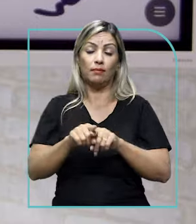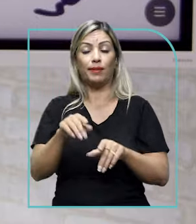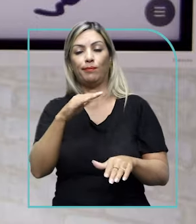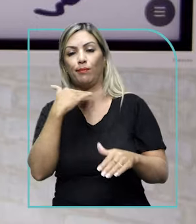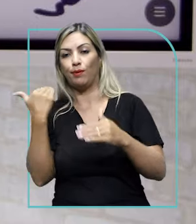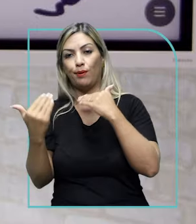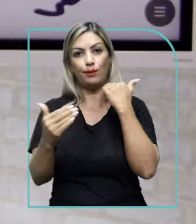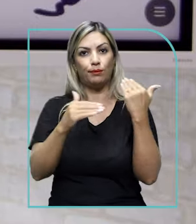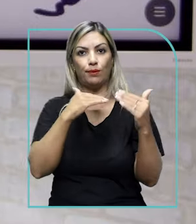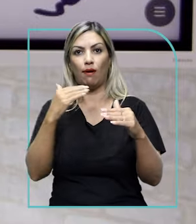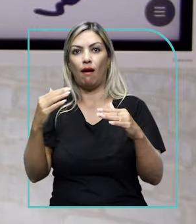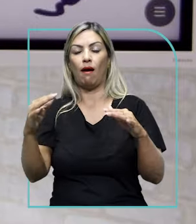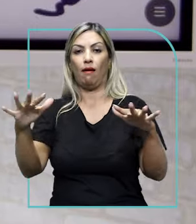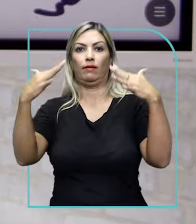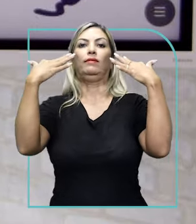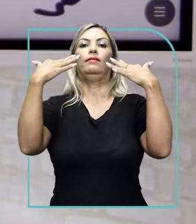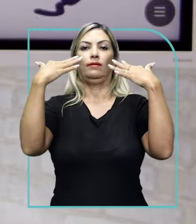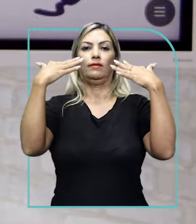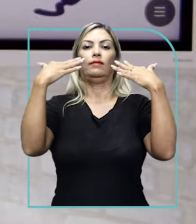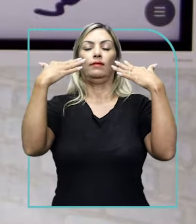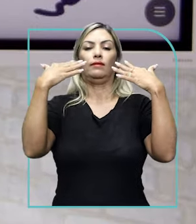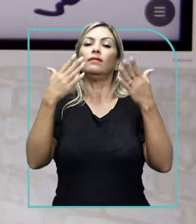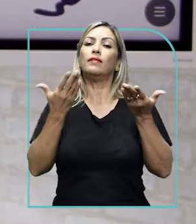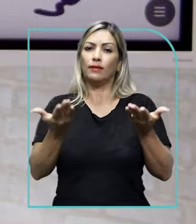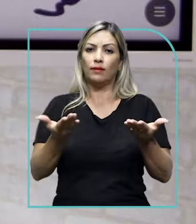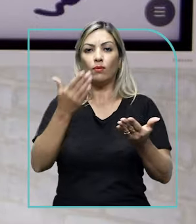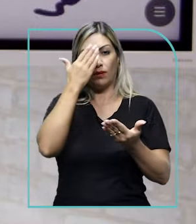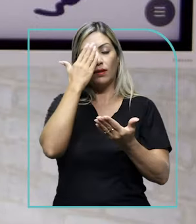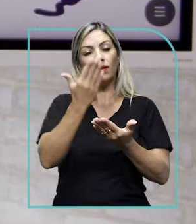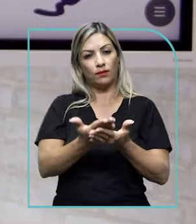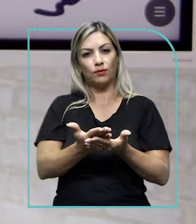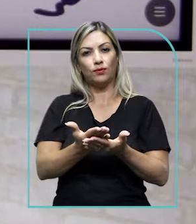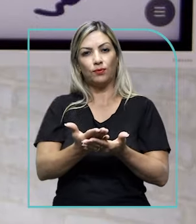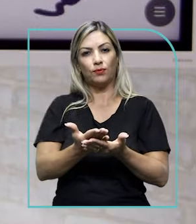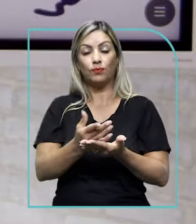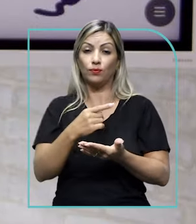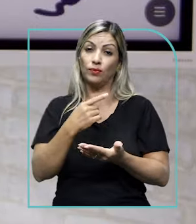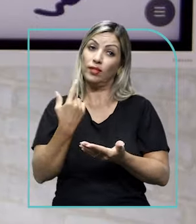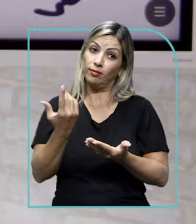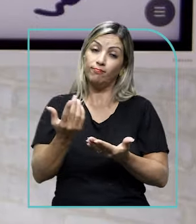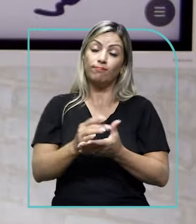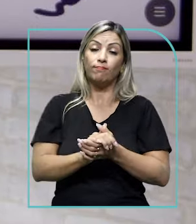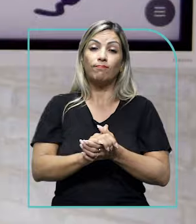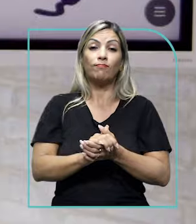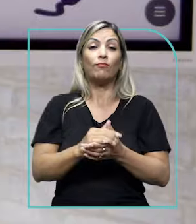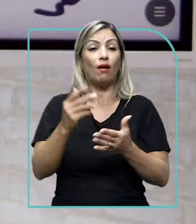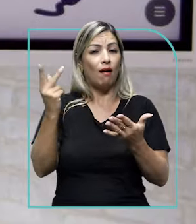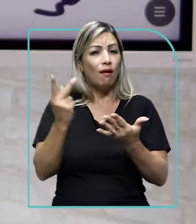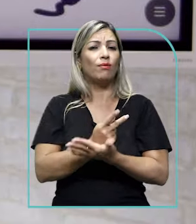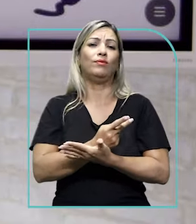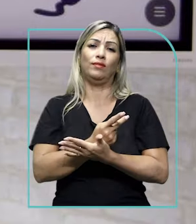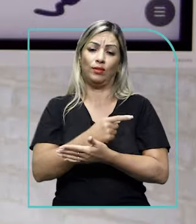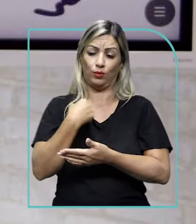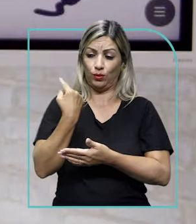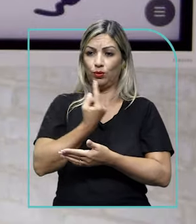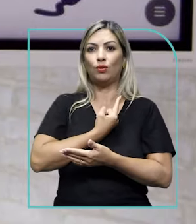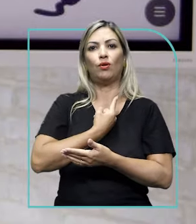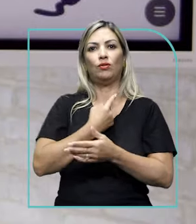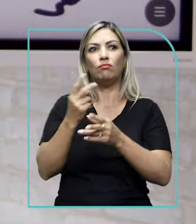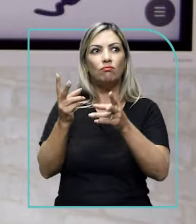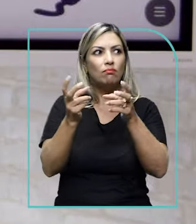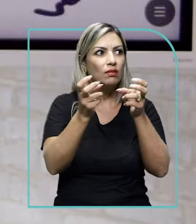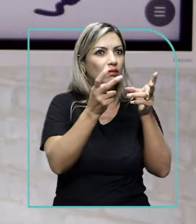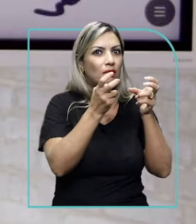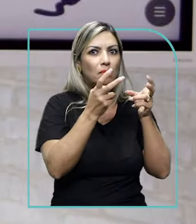mortalidade que foi que chamou mais atenção. Então, acredito eu, né? Que foi algo que nós só